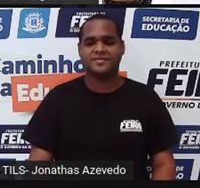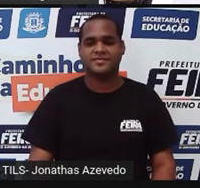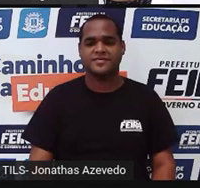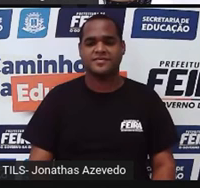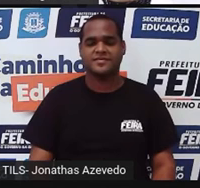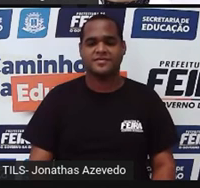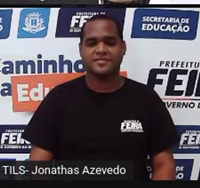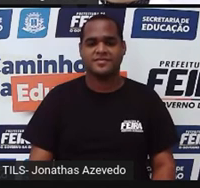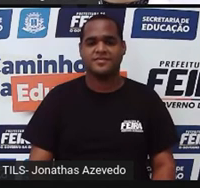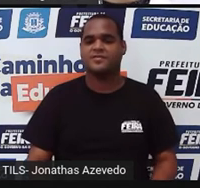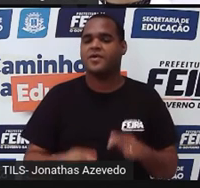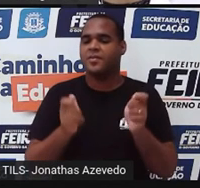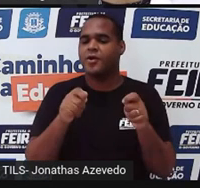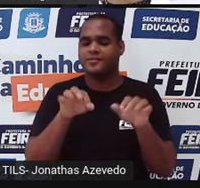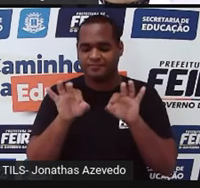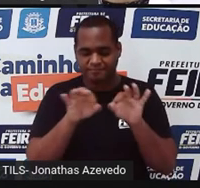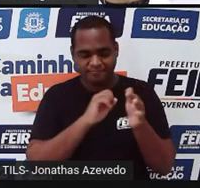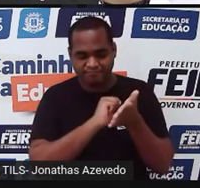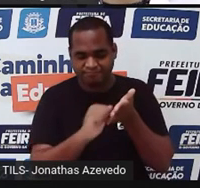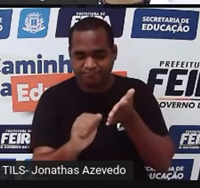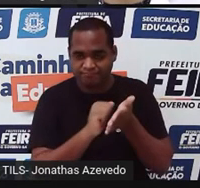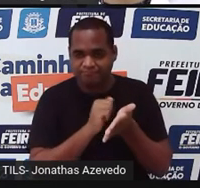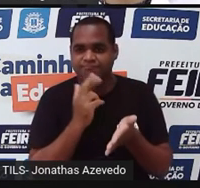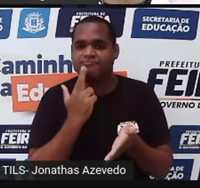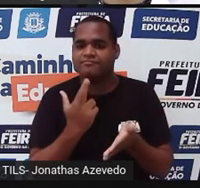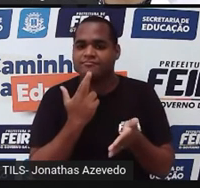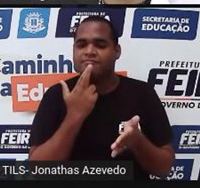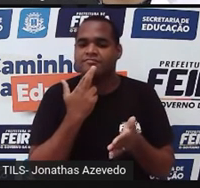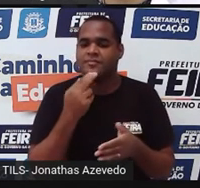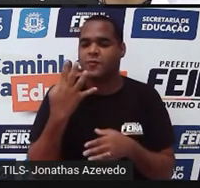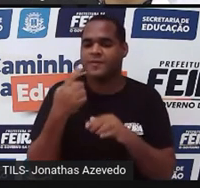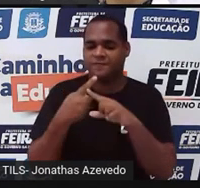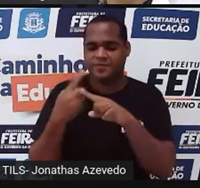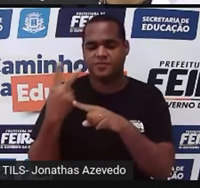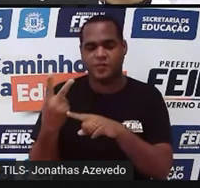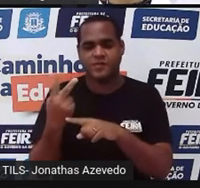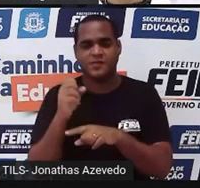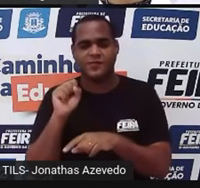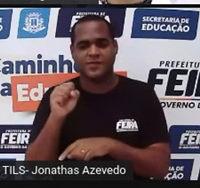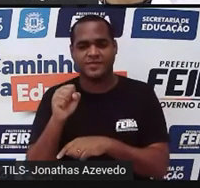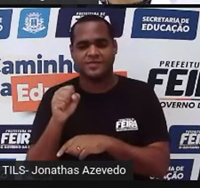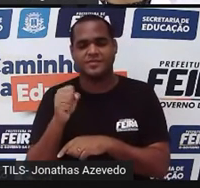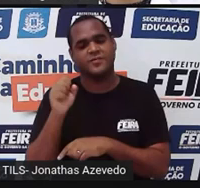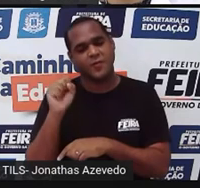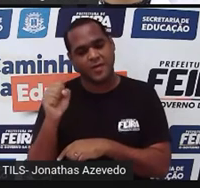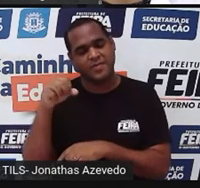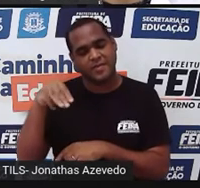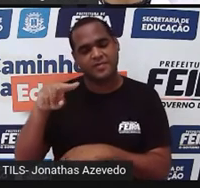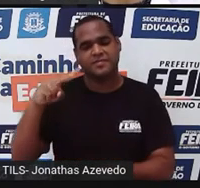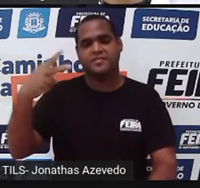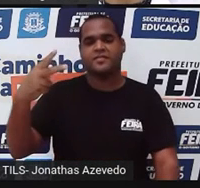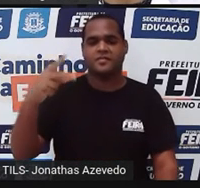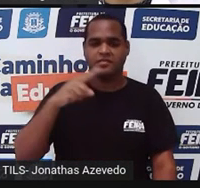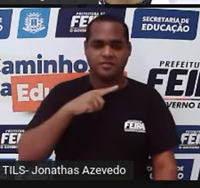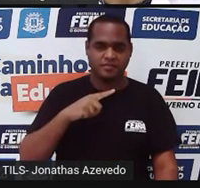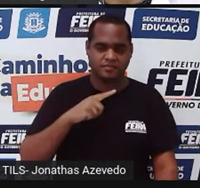A gente pode apagar e já colocar o resultado. Quatro vezes dois dá oito. Oito metros quadrados.